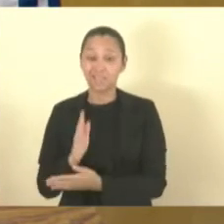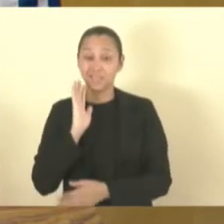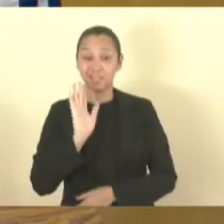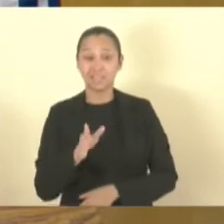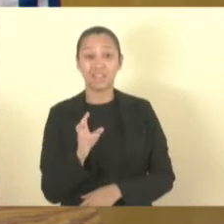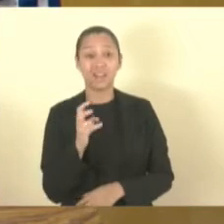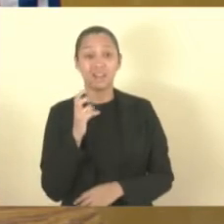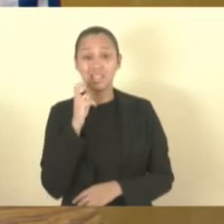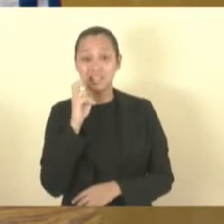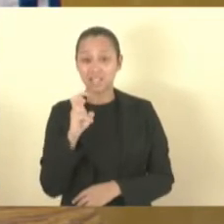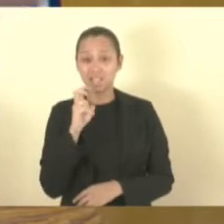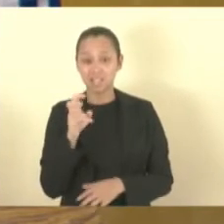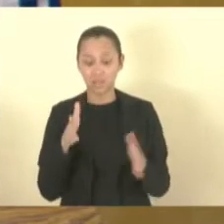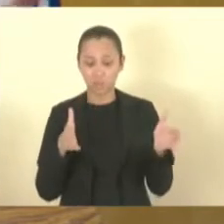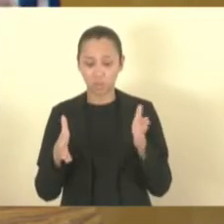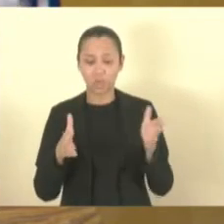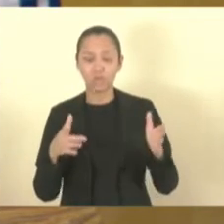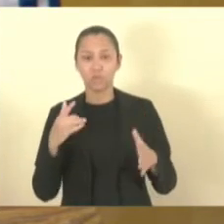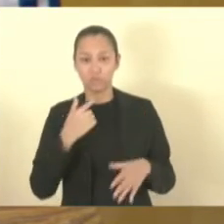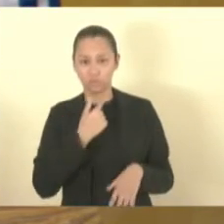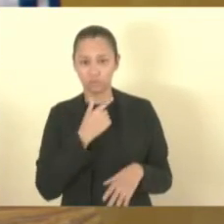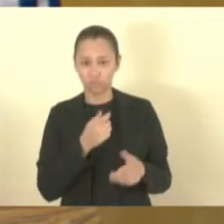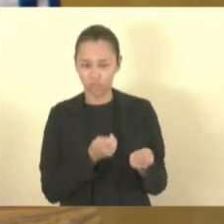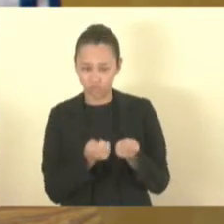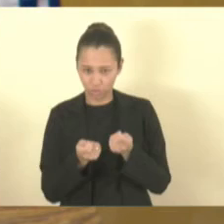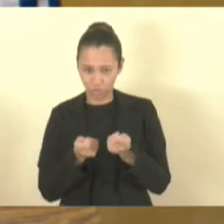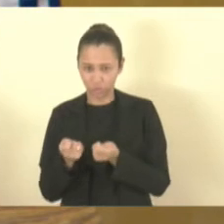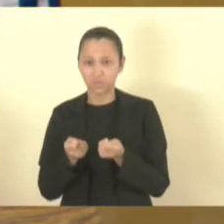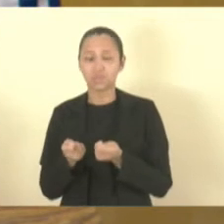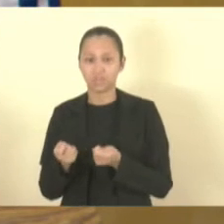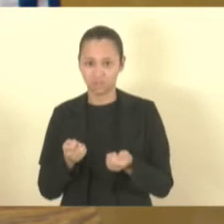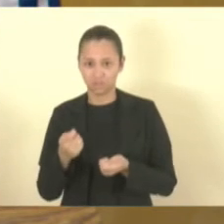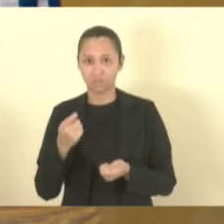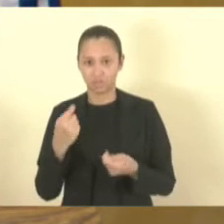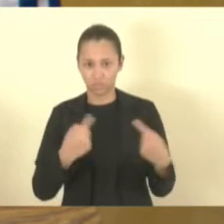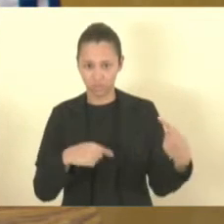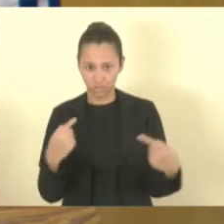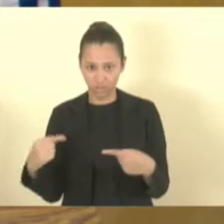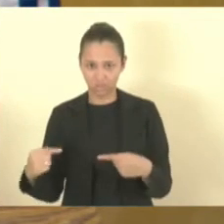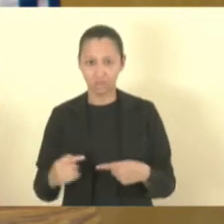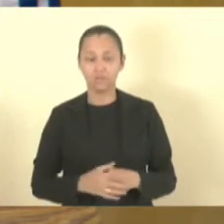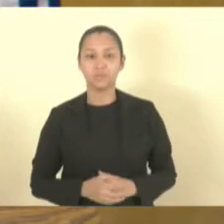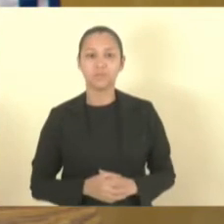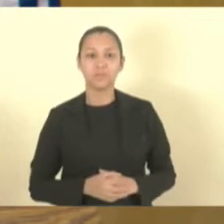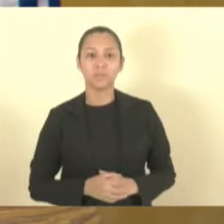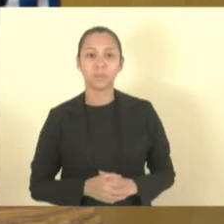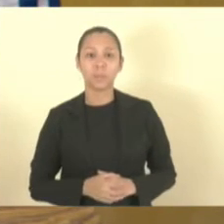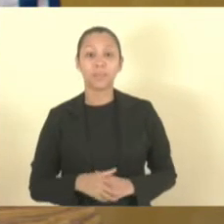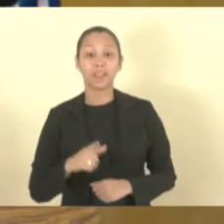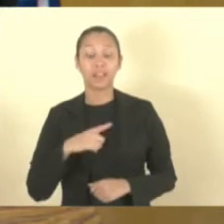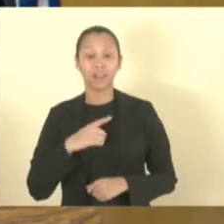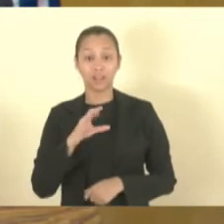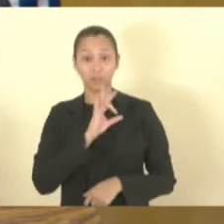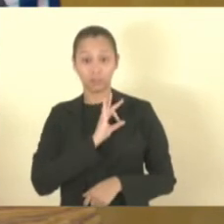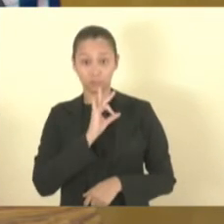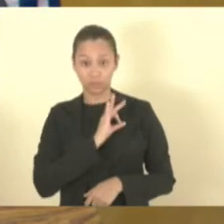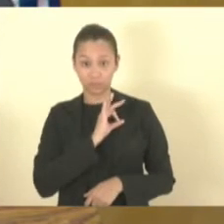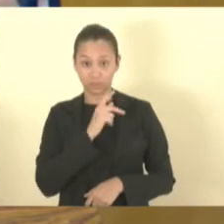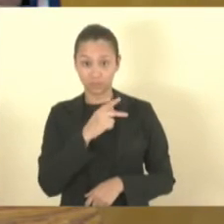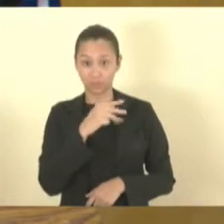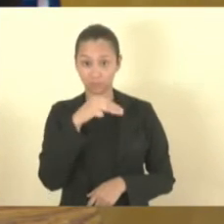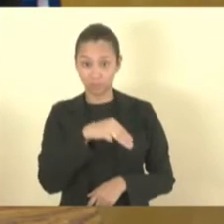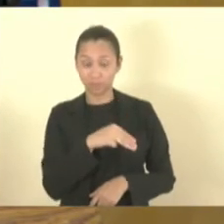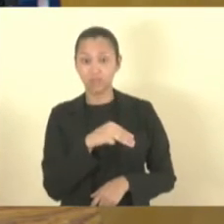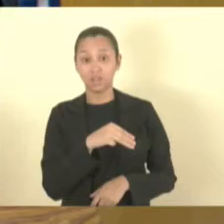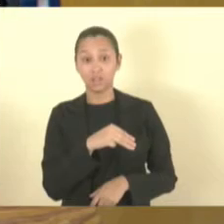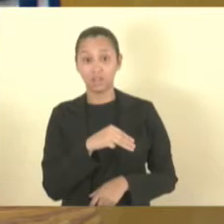gestões governamentais, que são os policiais militares, os